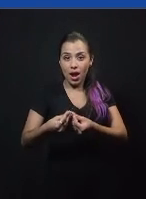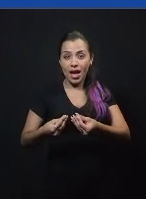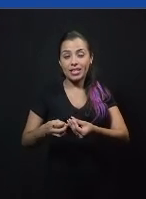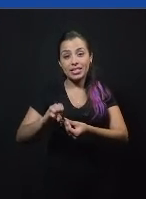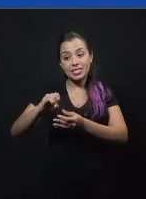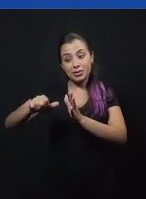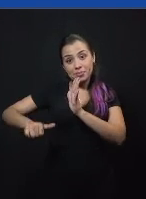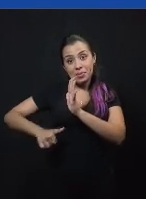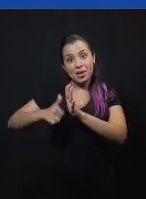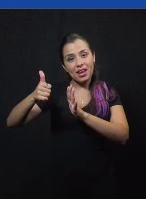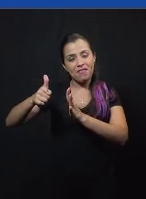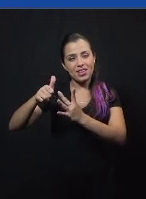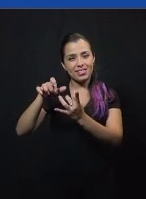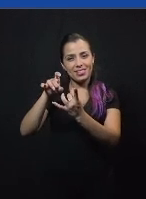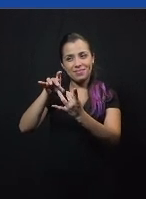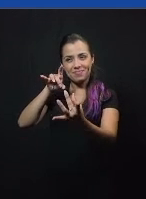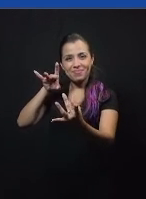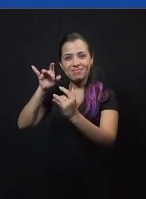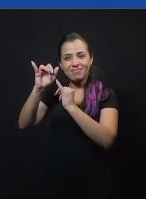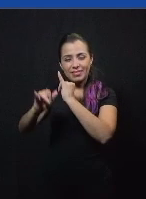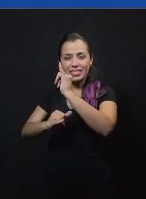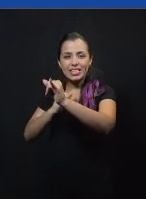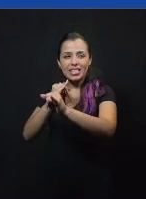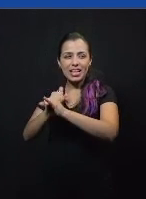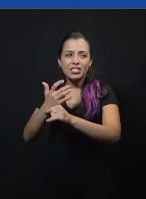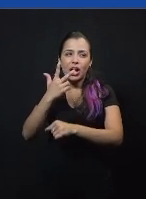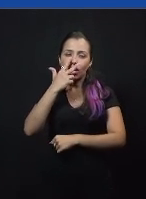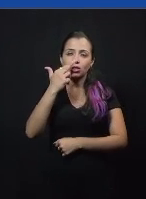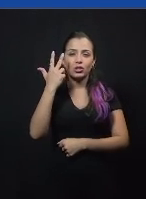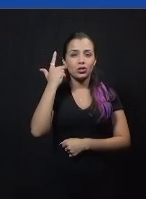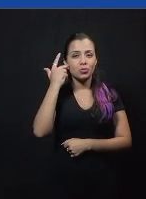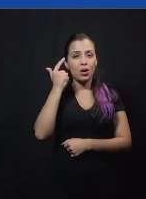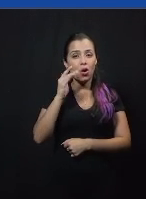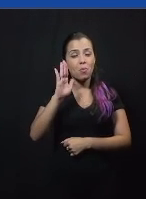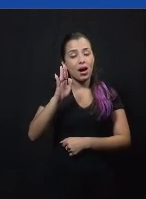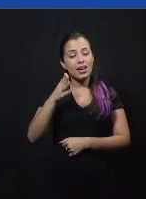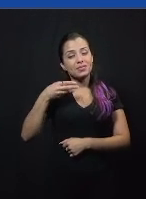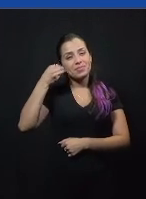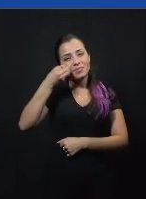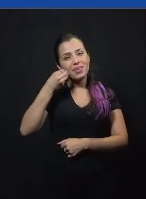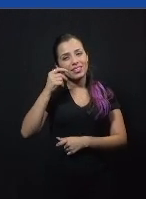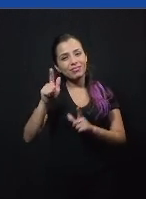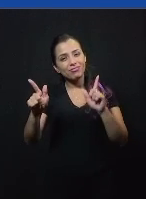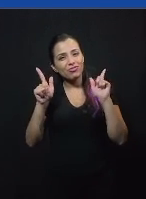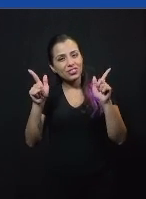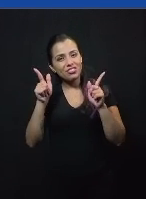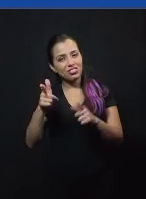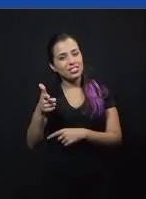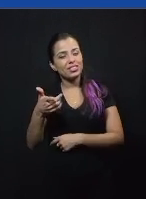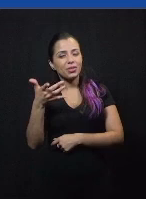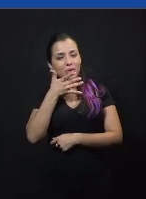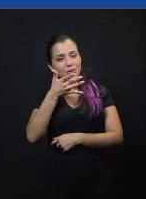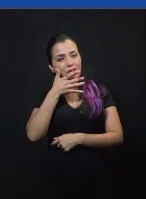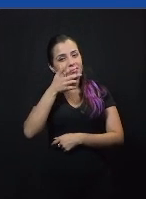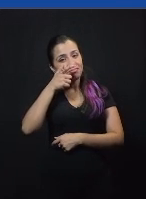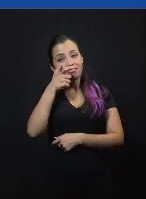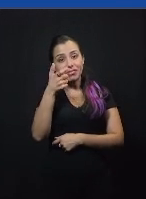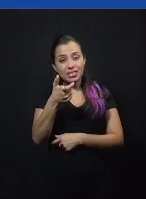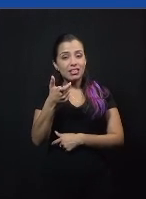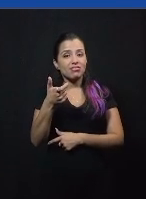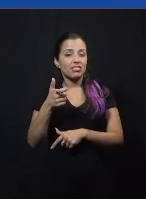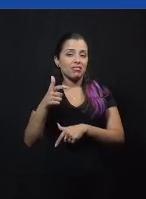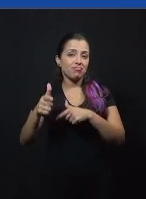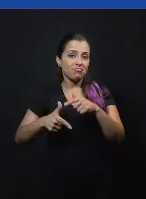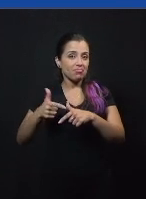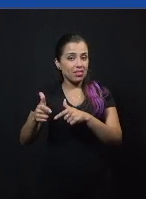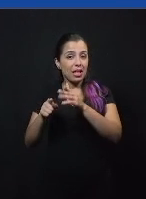online acho que é normal mas é uma experiência divertida foi muito interessante também trabalhar na parte da